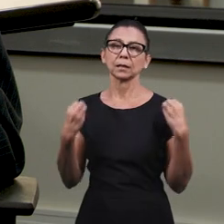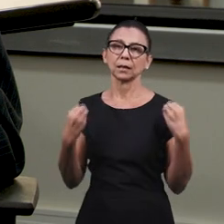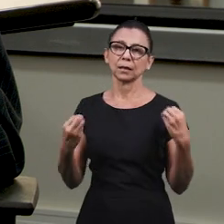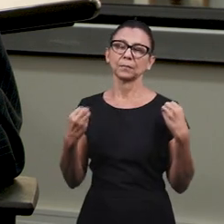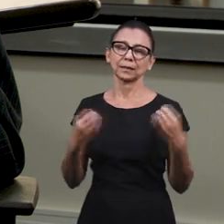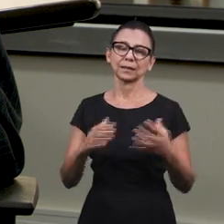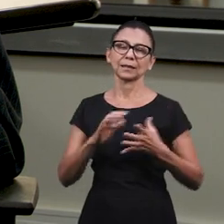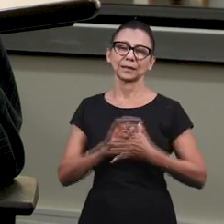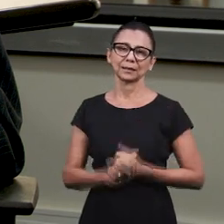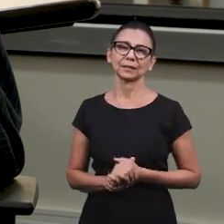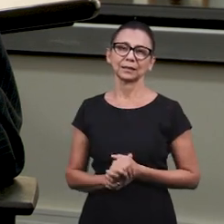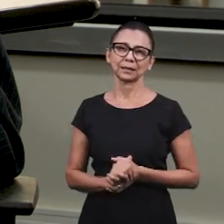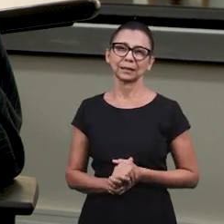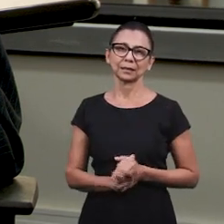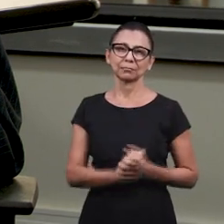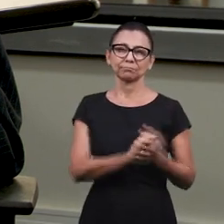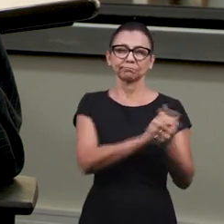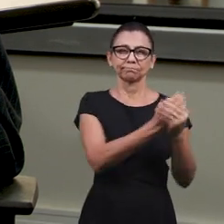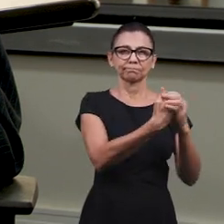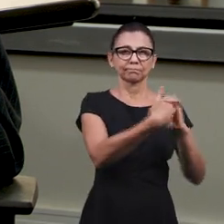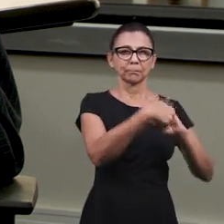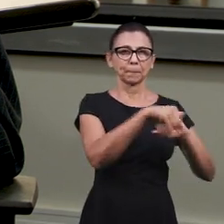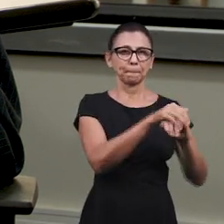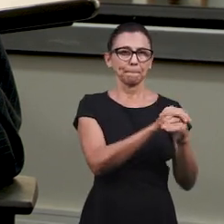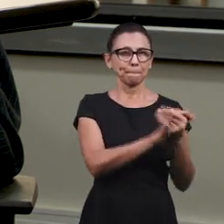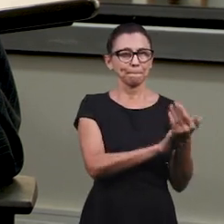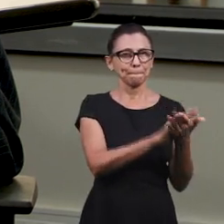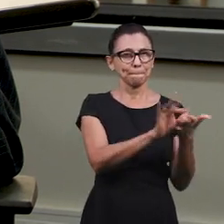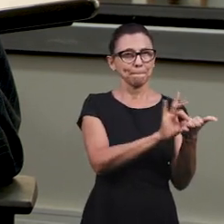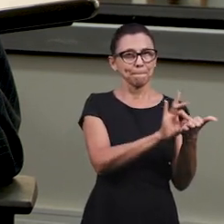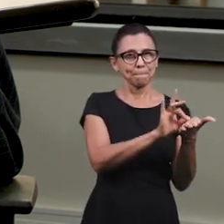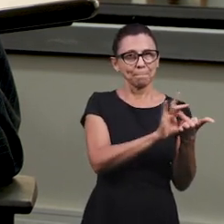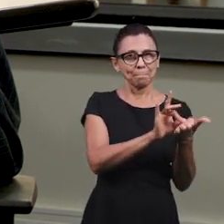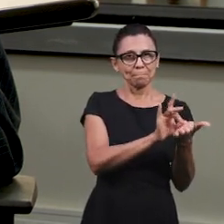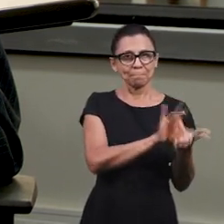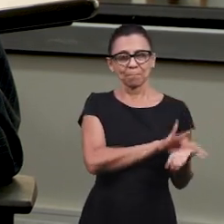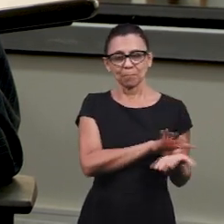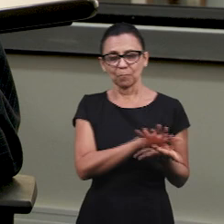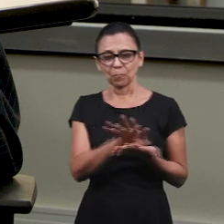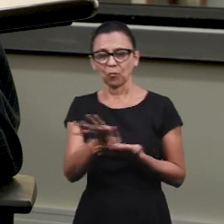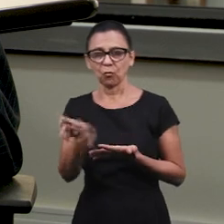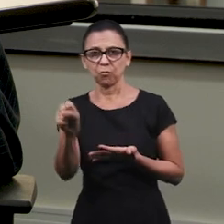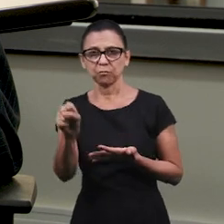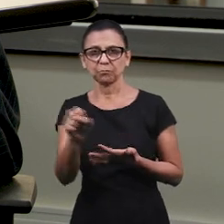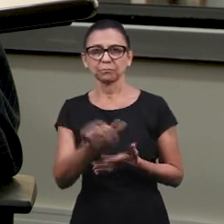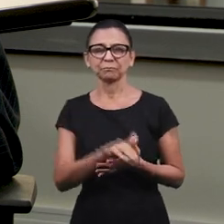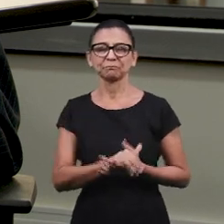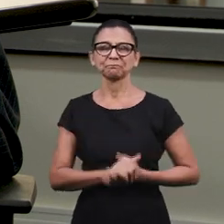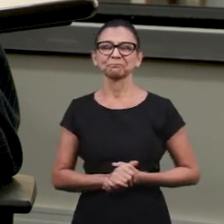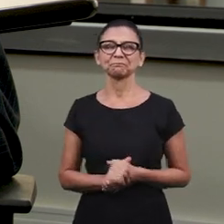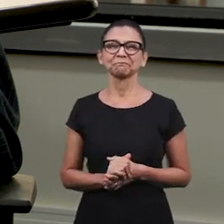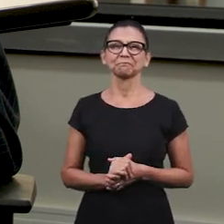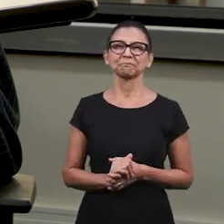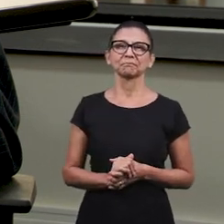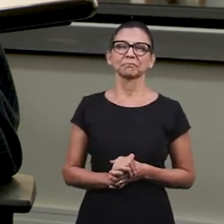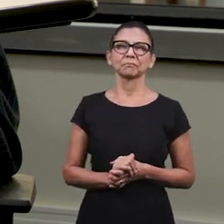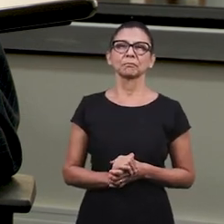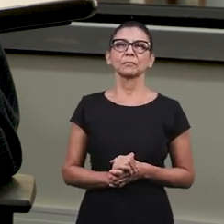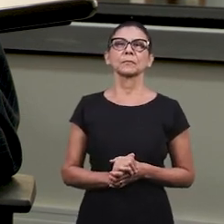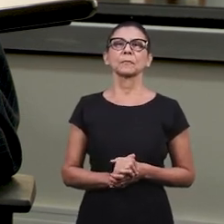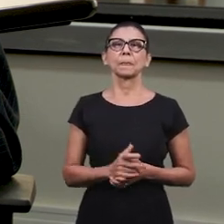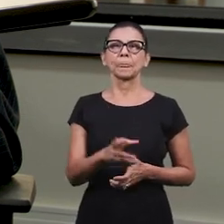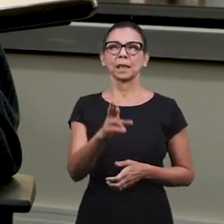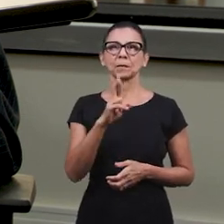servir apenas para abrigar a ação do maligno na vida daqueles que fazem esse tipo de coisa. Muito bem